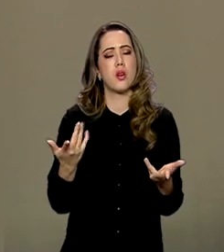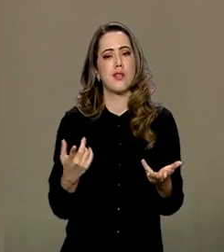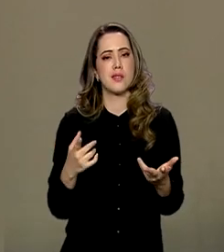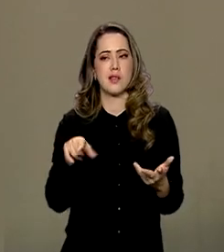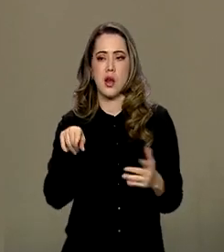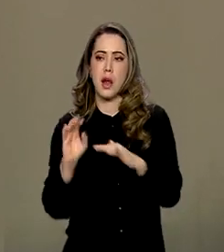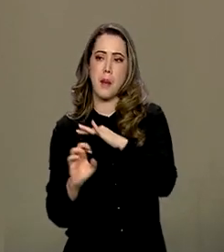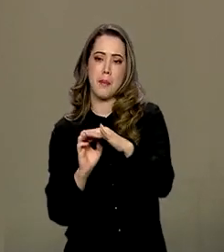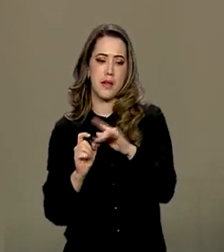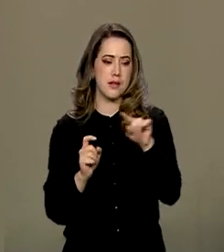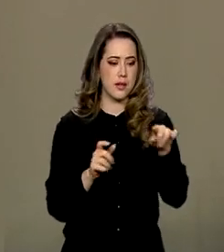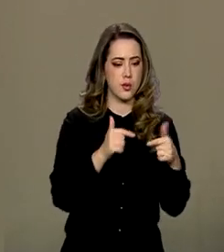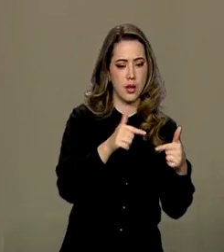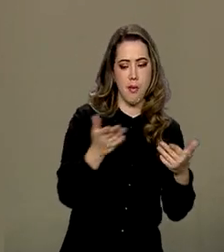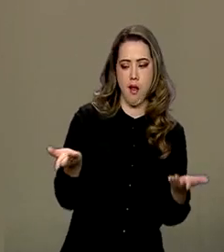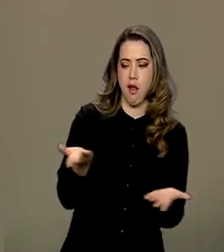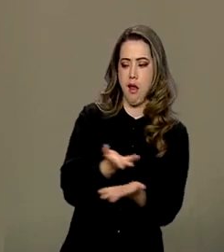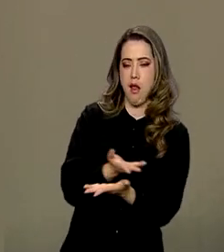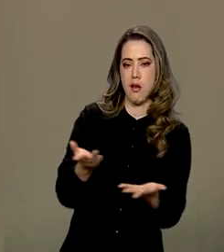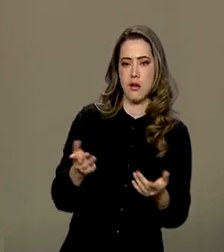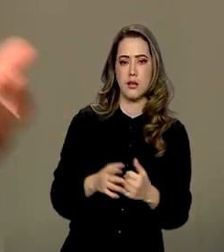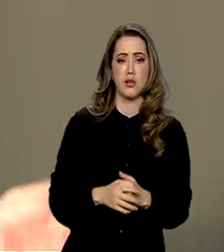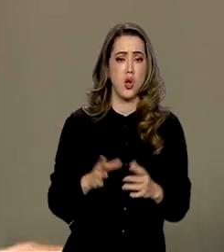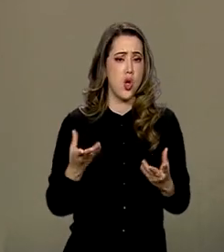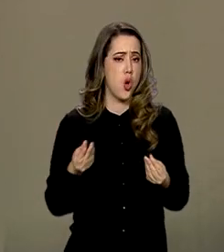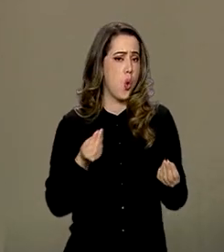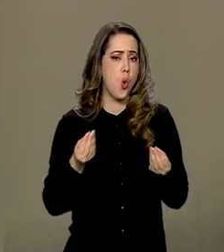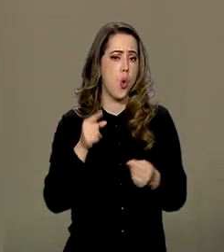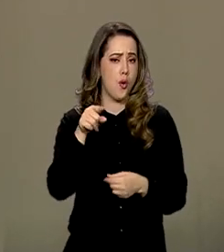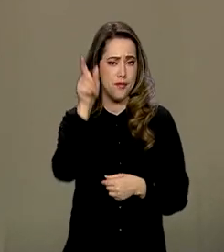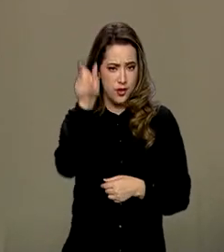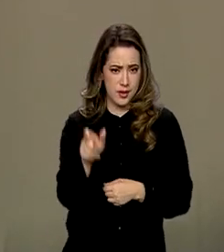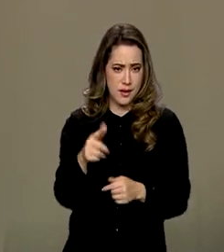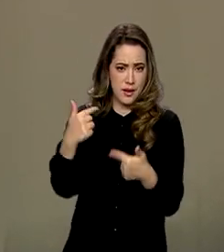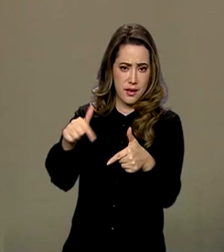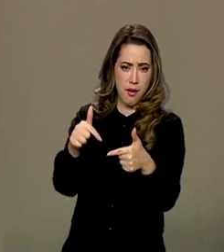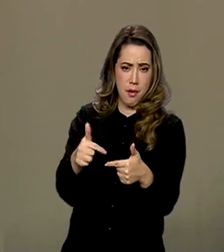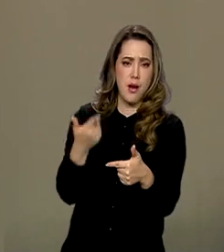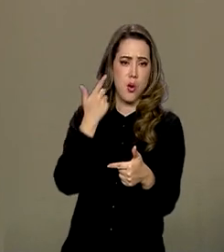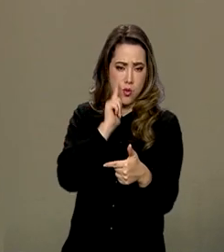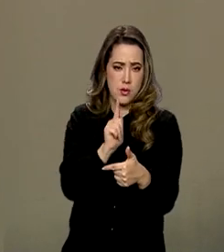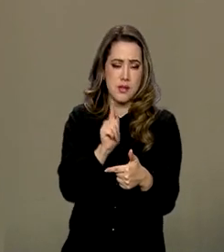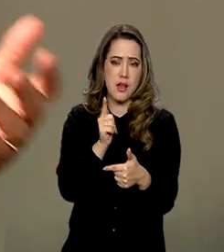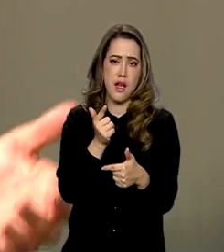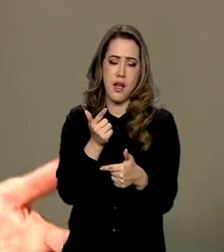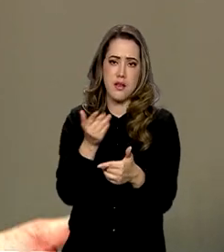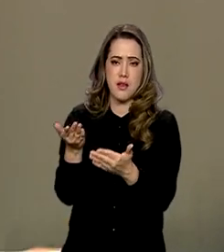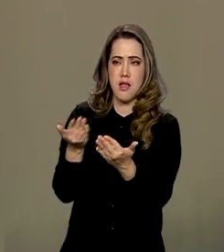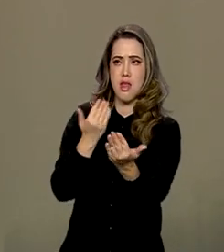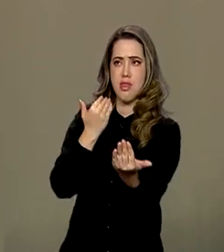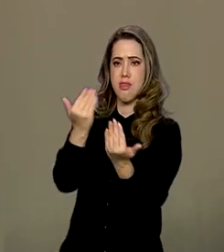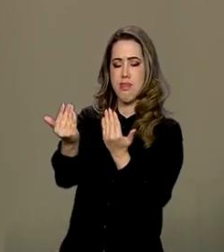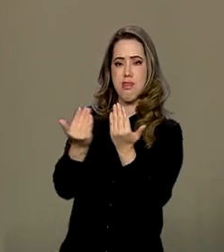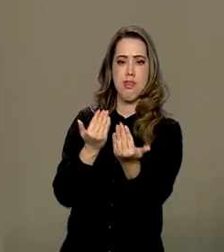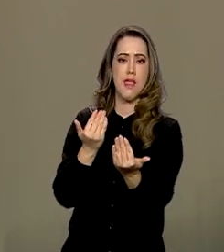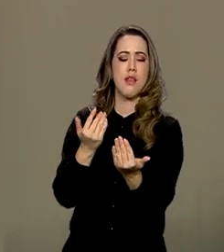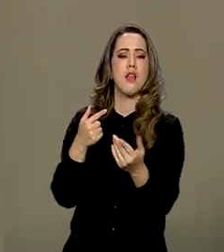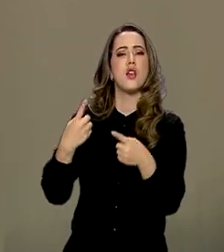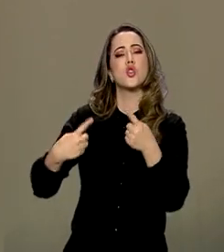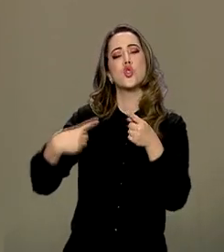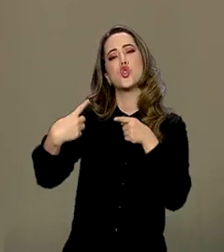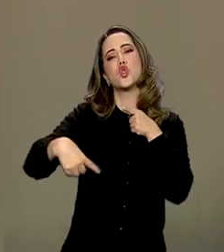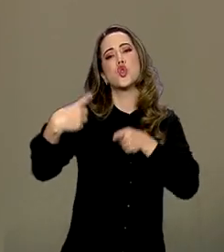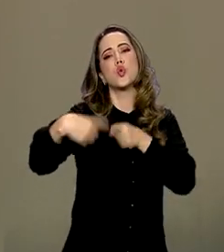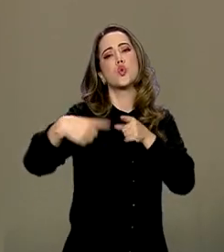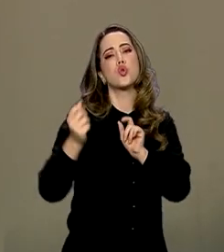um cidadão que individualmente vai negociar com uma Volkswagen da vida ou com uma grande empresa, média, pequena. É preciso que tenha